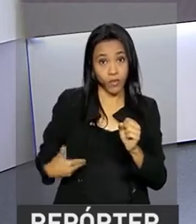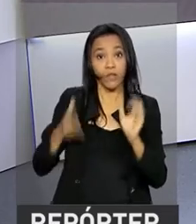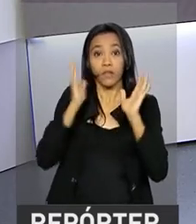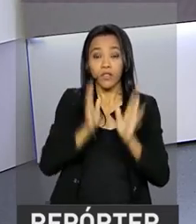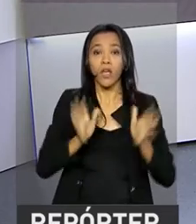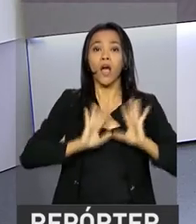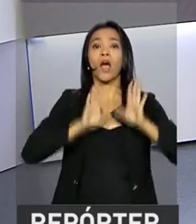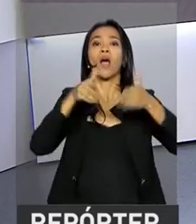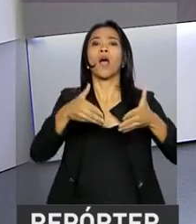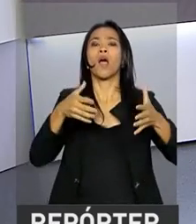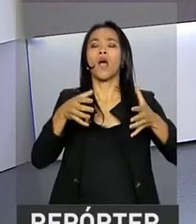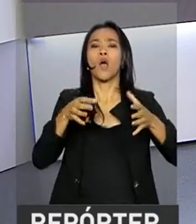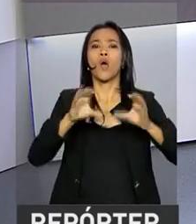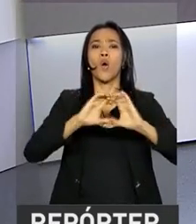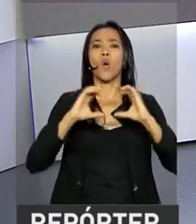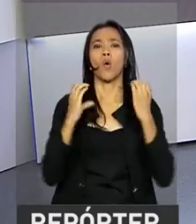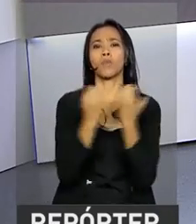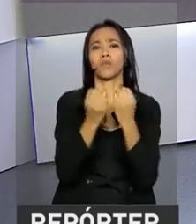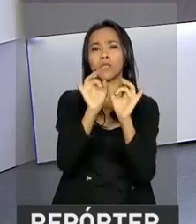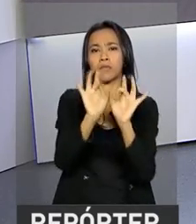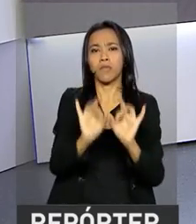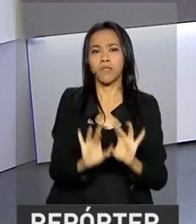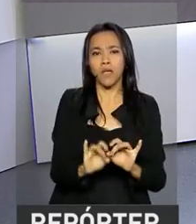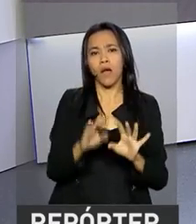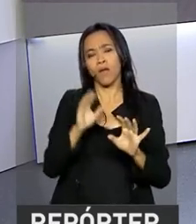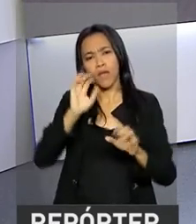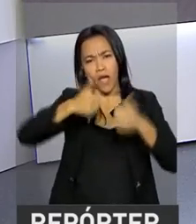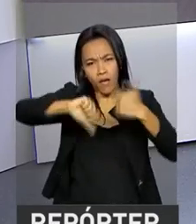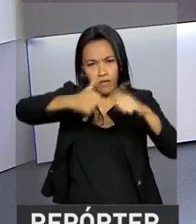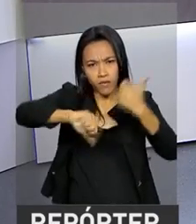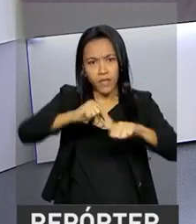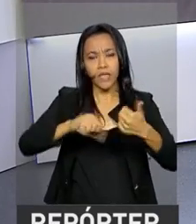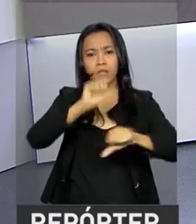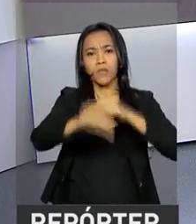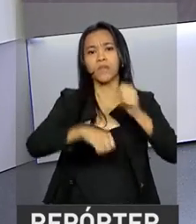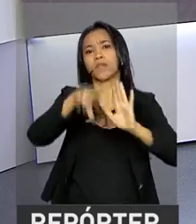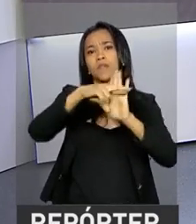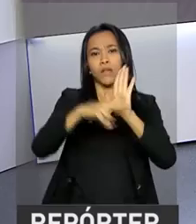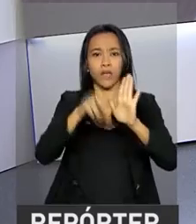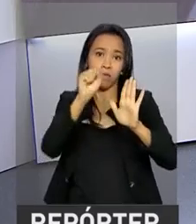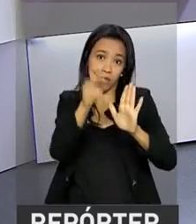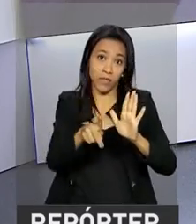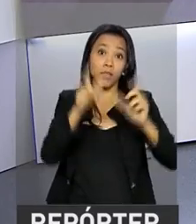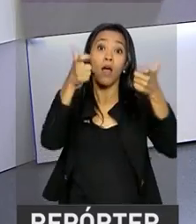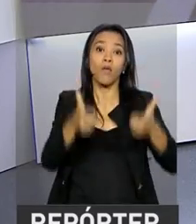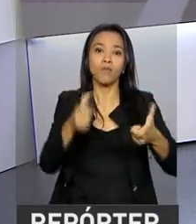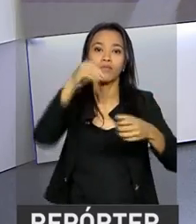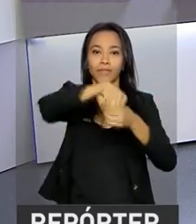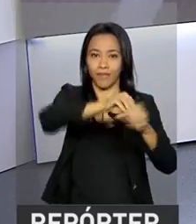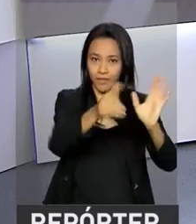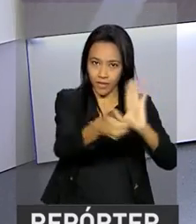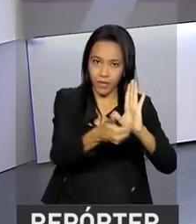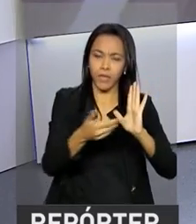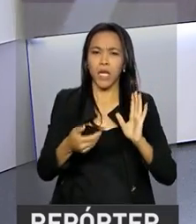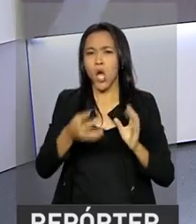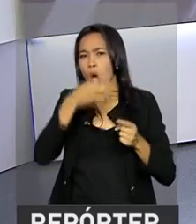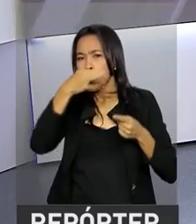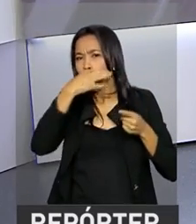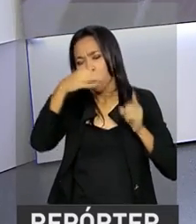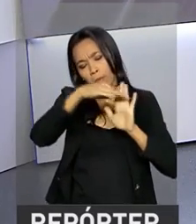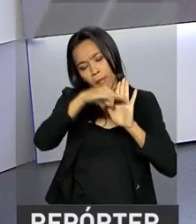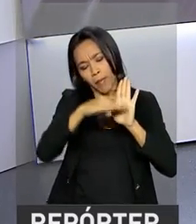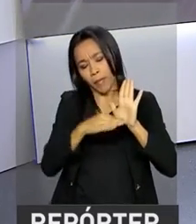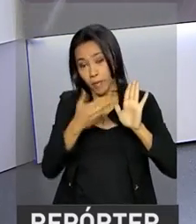especial que analisa a proposta de reforma da Previdência na Câmara dos Deputados. Entre as sugestões apresentadas pelo